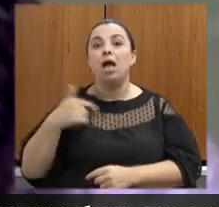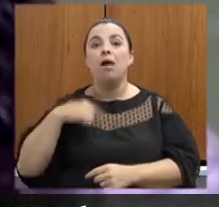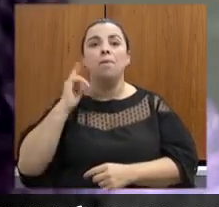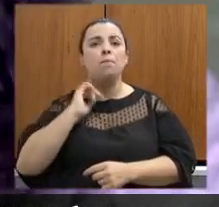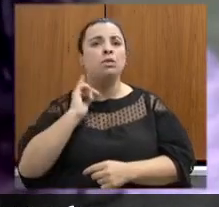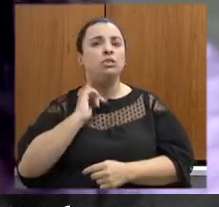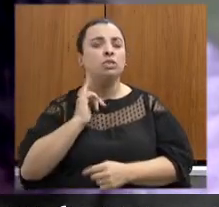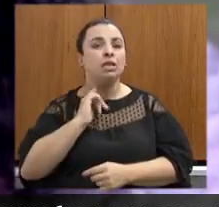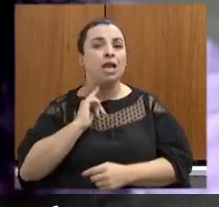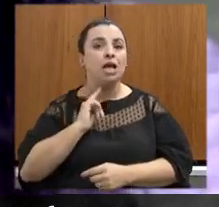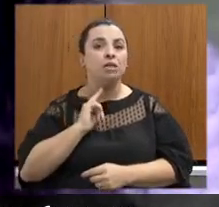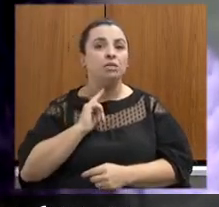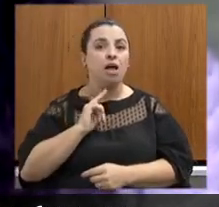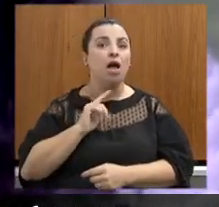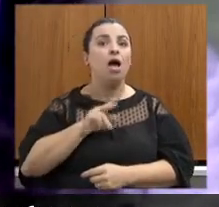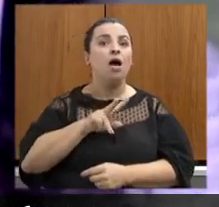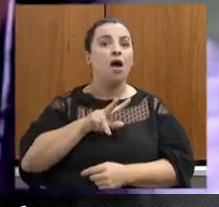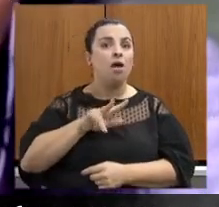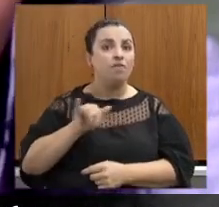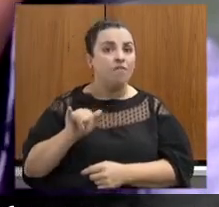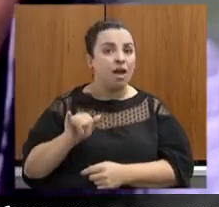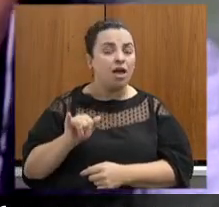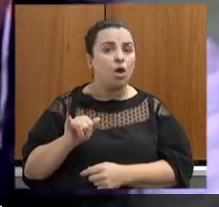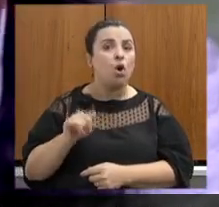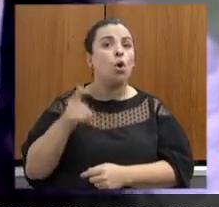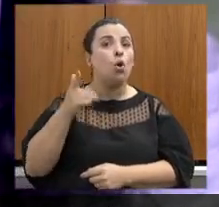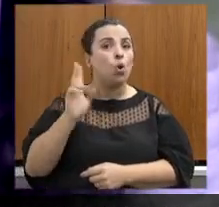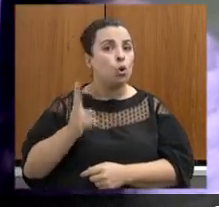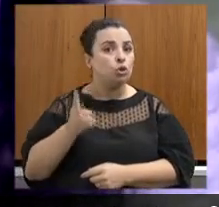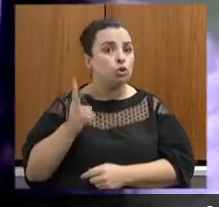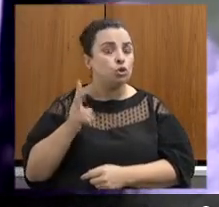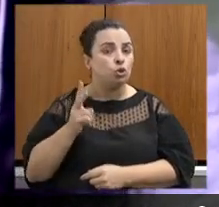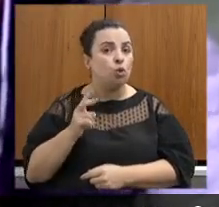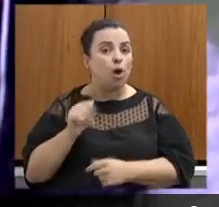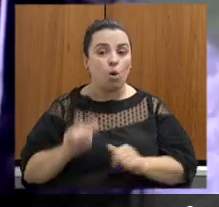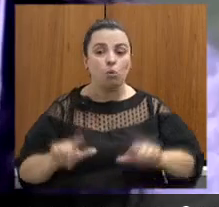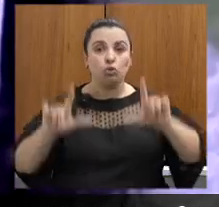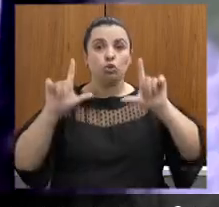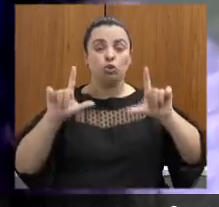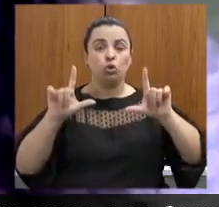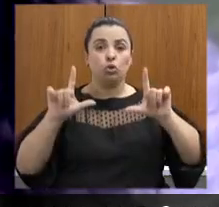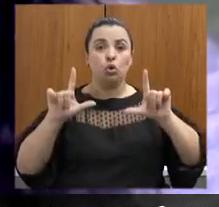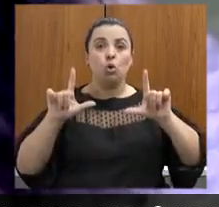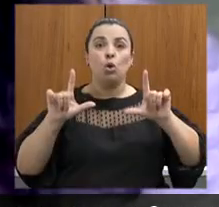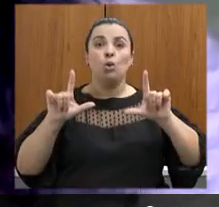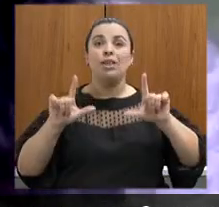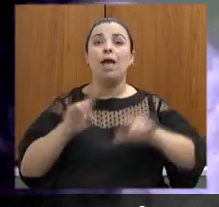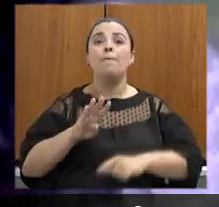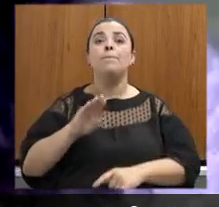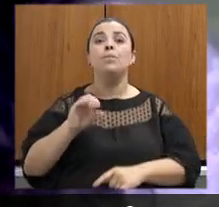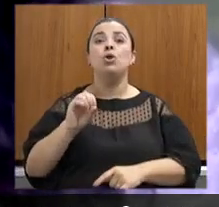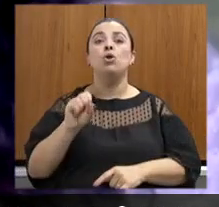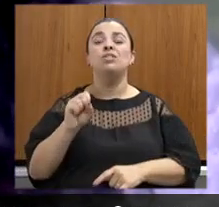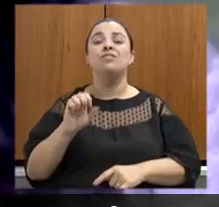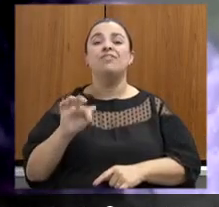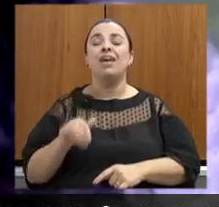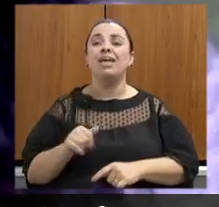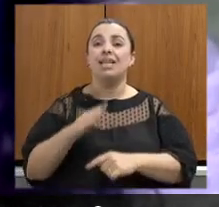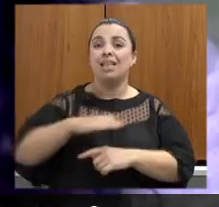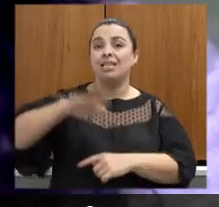Gerais permanecerá com o título de reserva da biosfera da Serra do Espinhaço